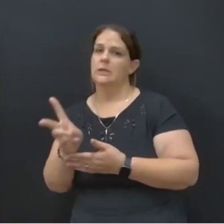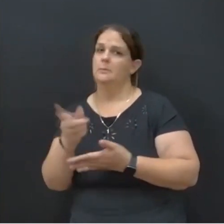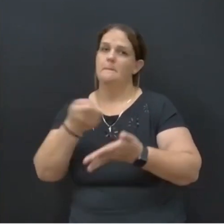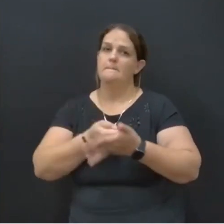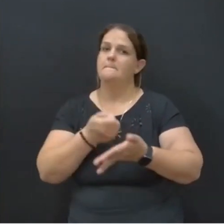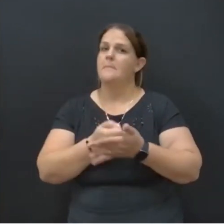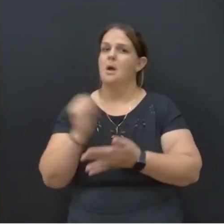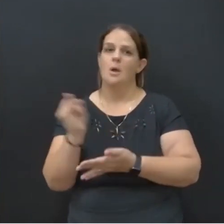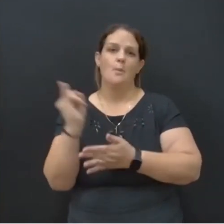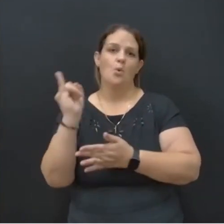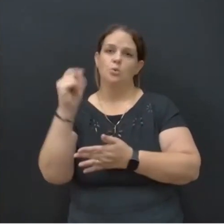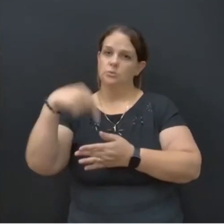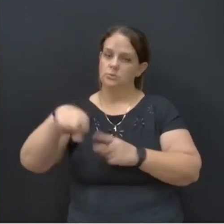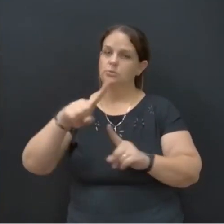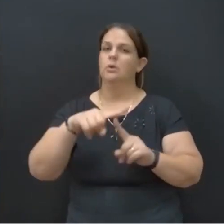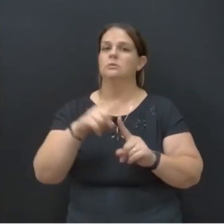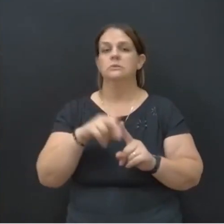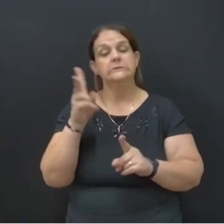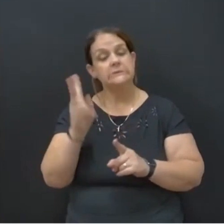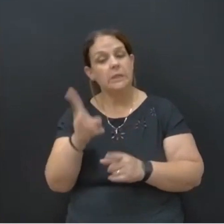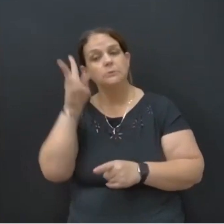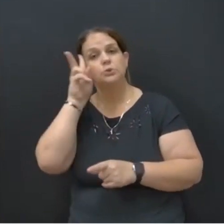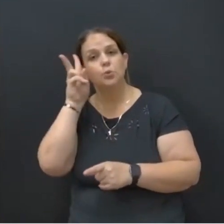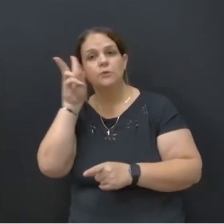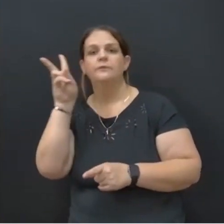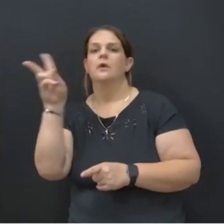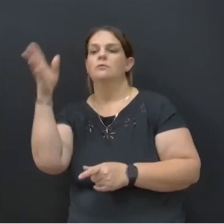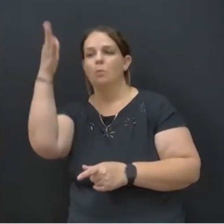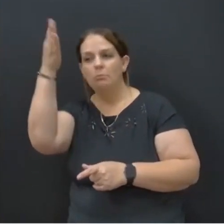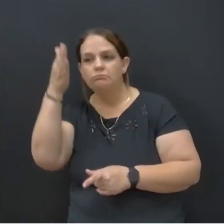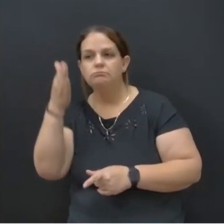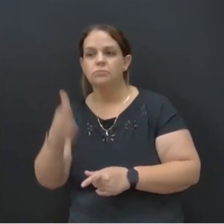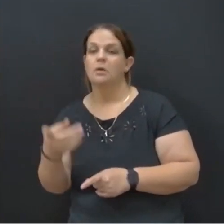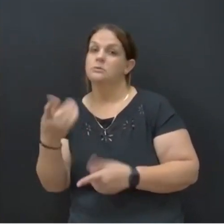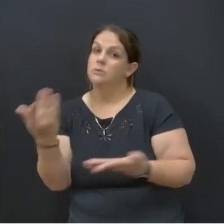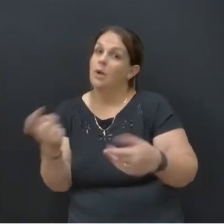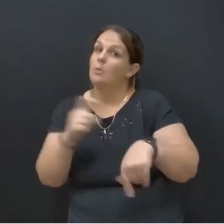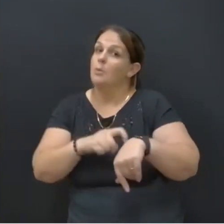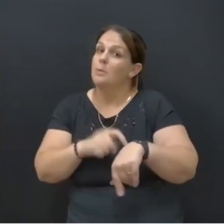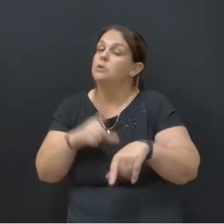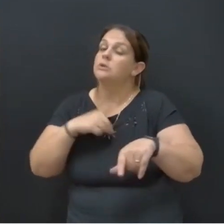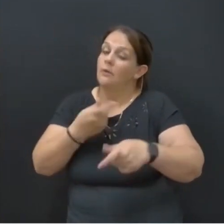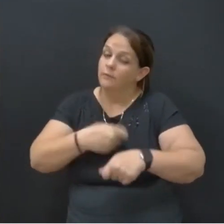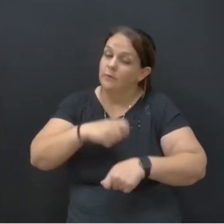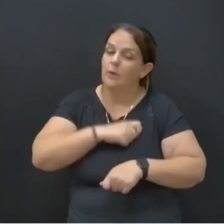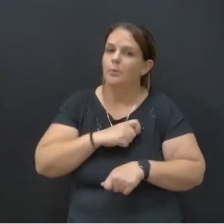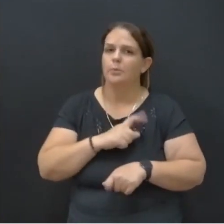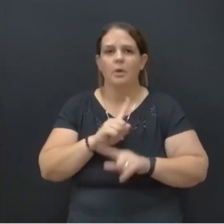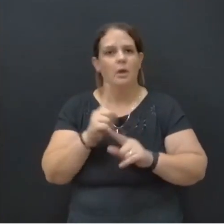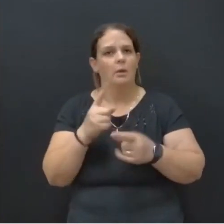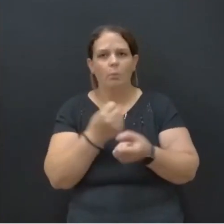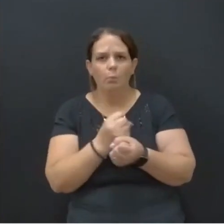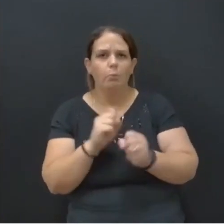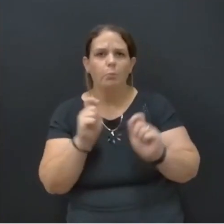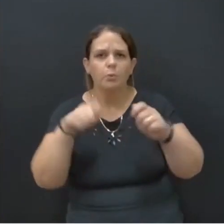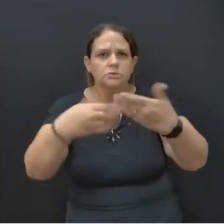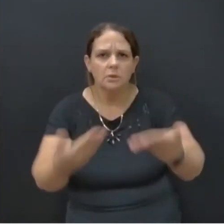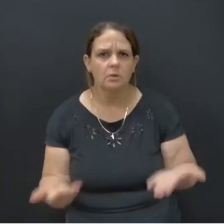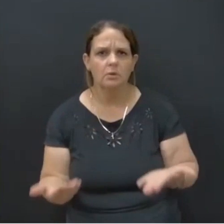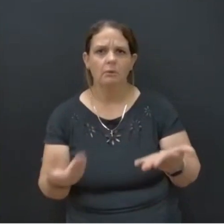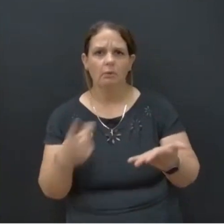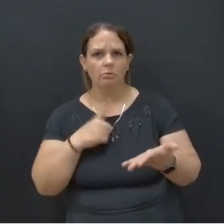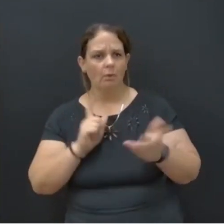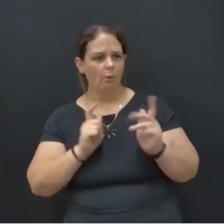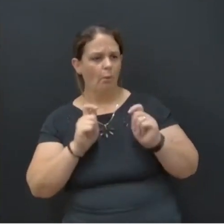pagam imposto em Toledo. Toda segunda-feira eu vou falar e vou postar, para que uma hora dessa tenha fiscalização, porque não é possível. Quer dizer, está